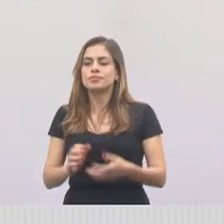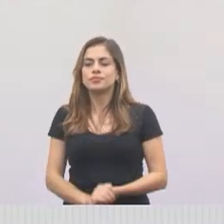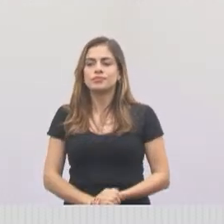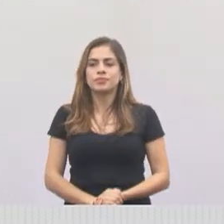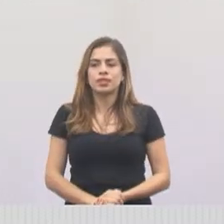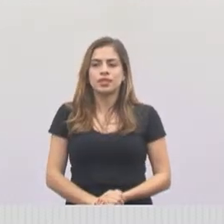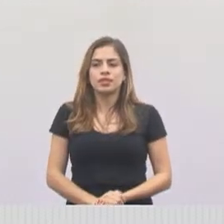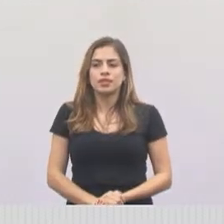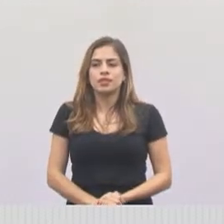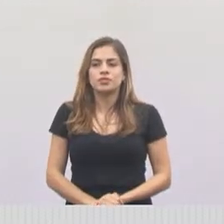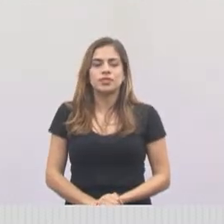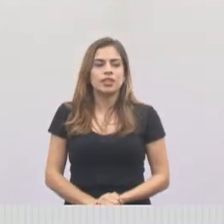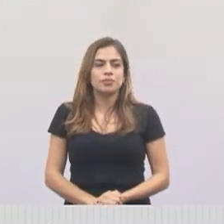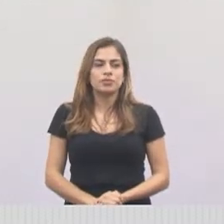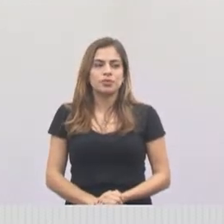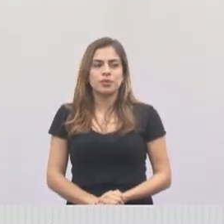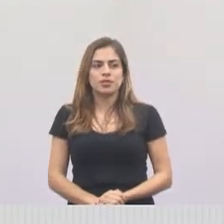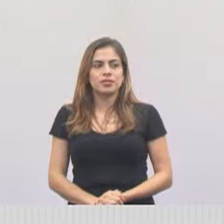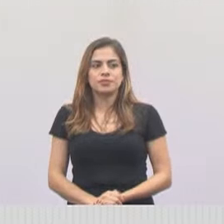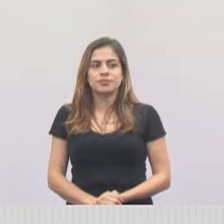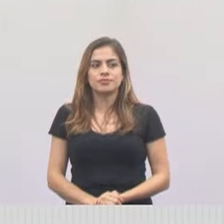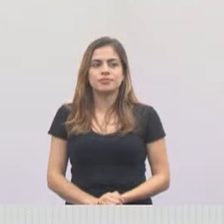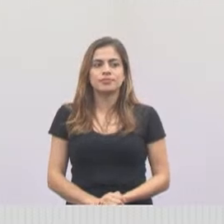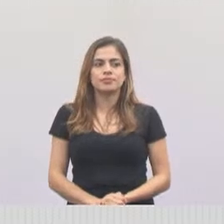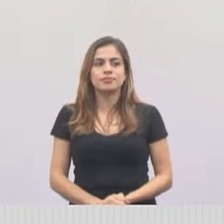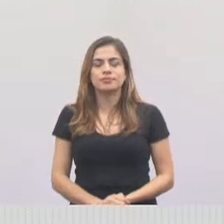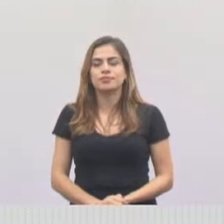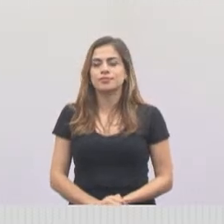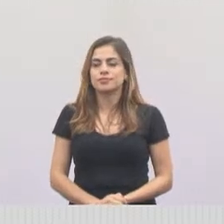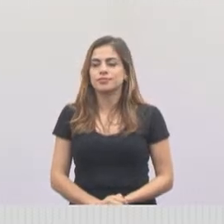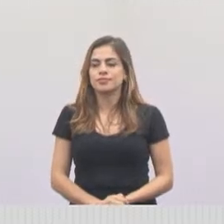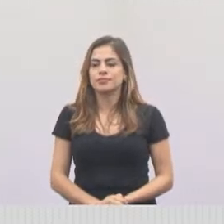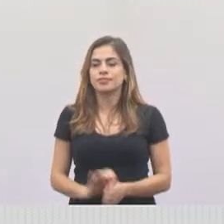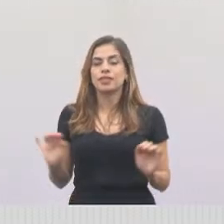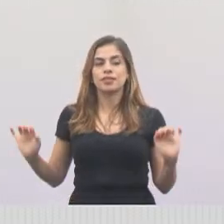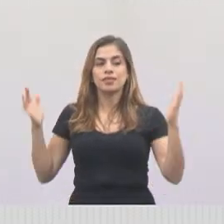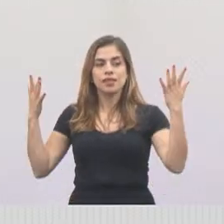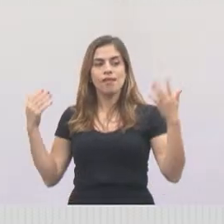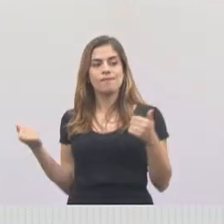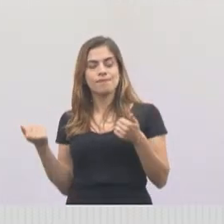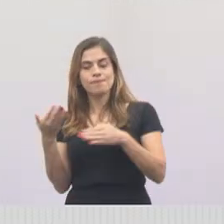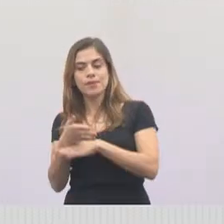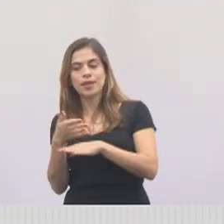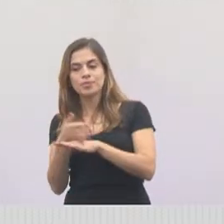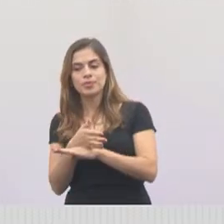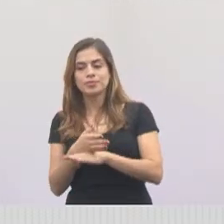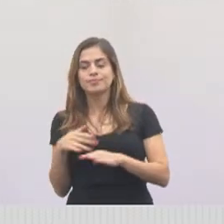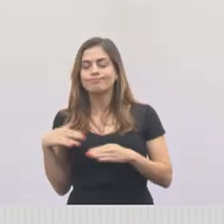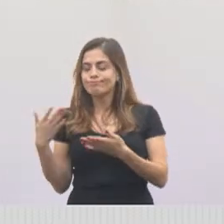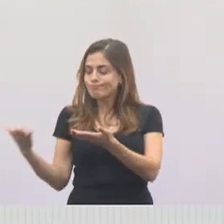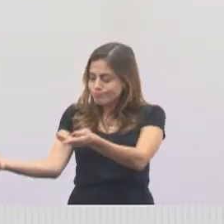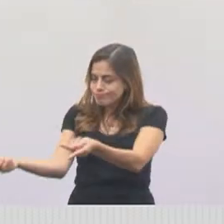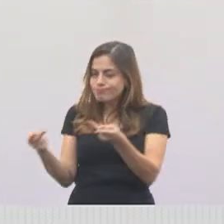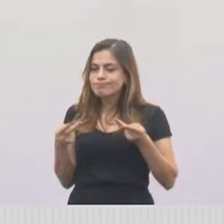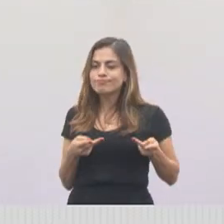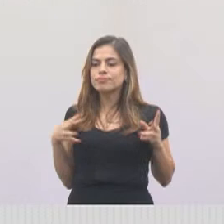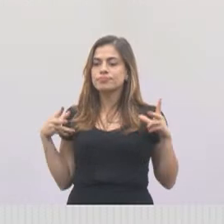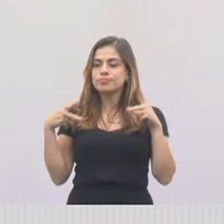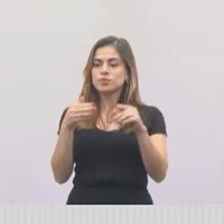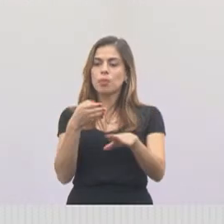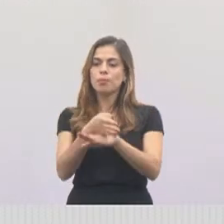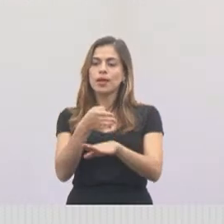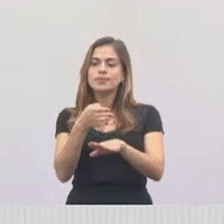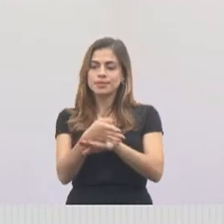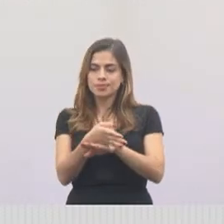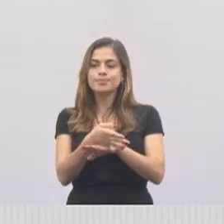onde estaremos lá realizando esse evento. Então, deixo o meu convite aqui para que todos